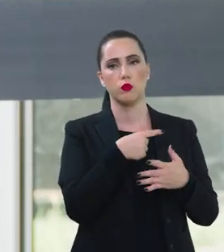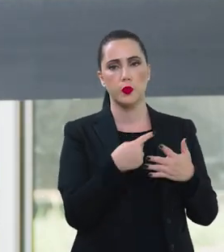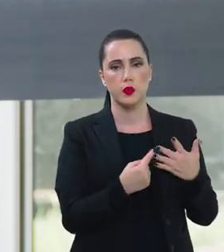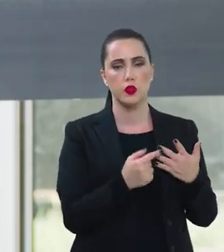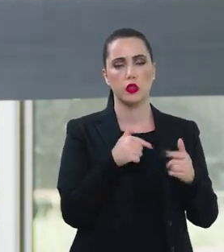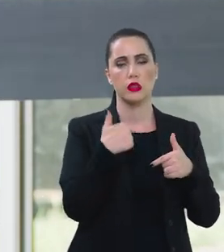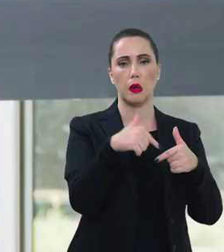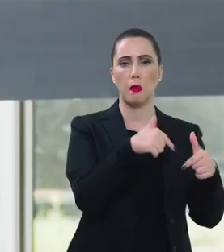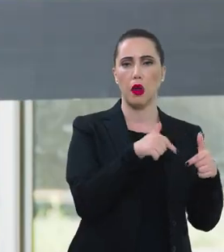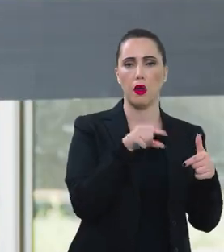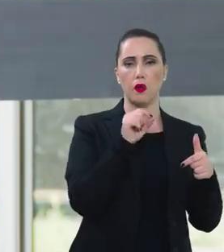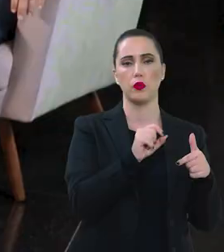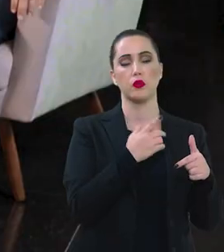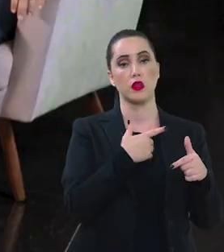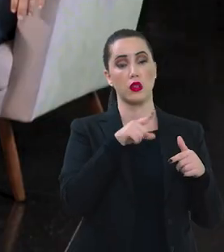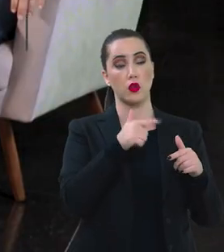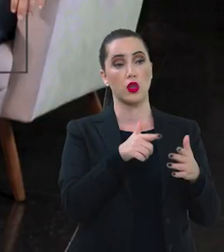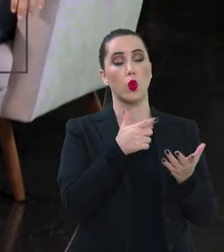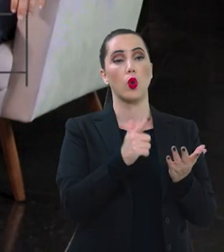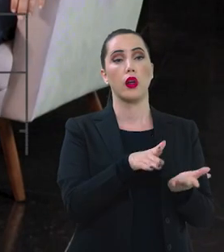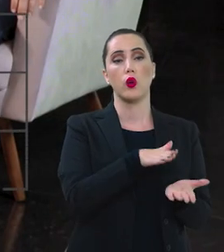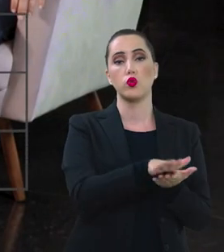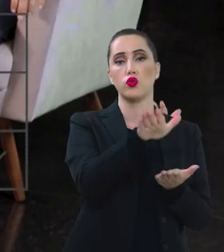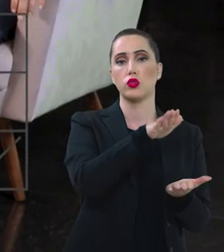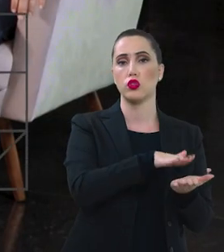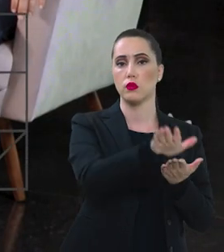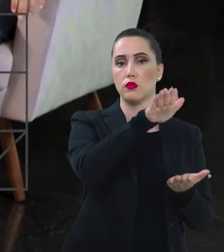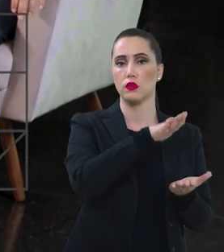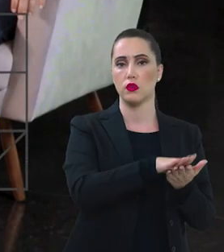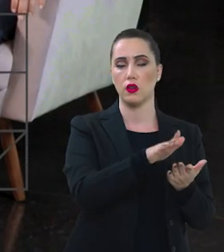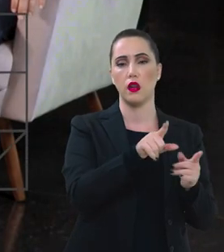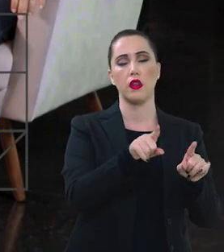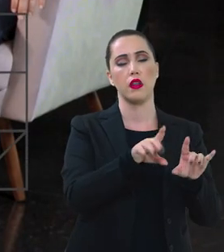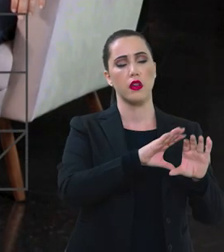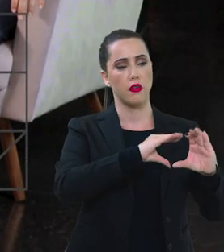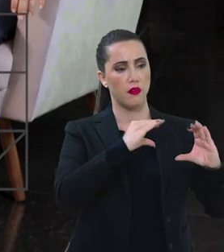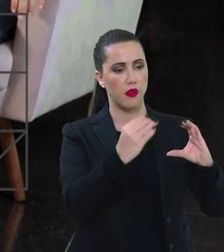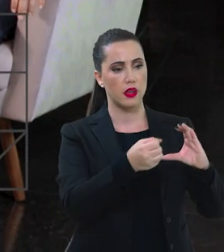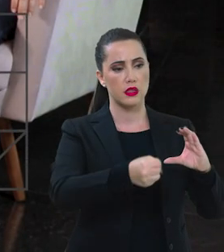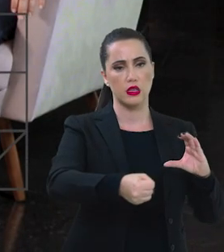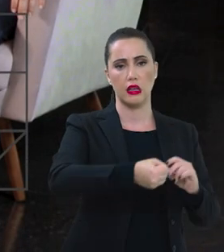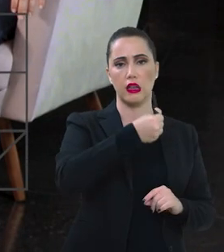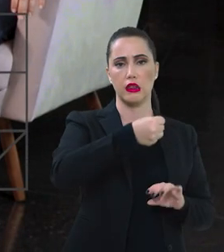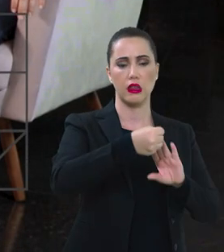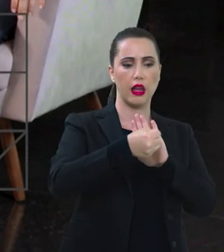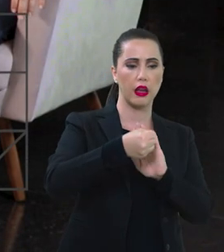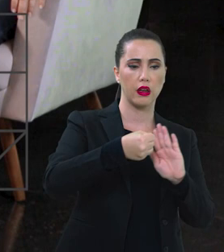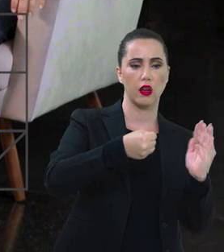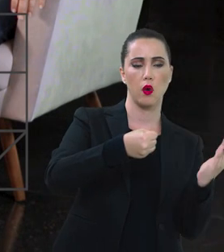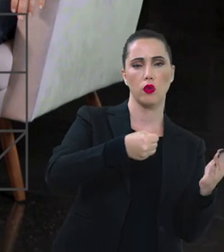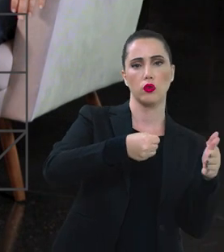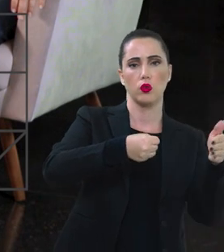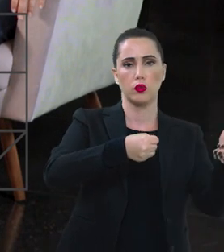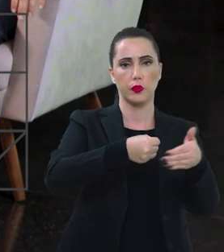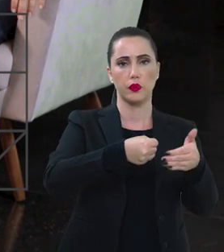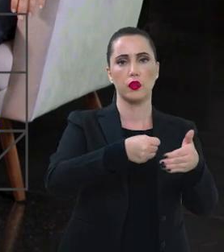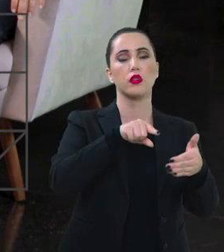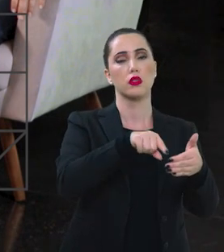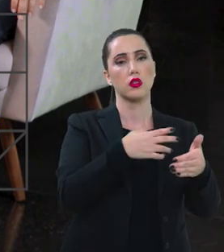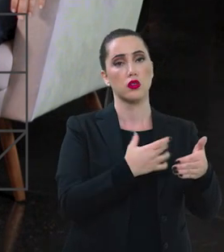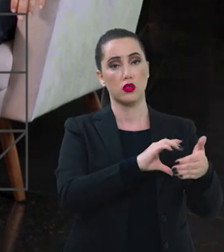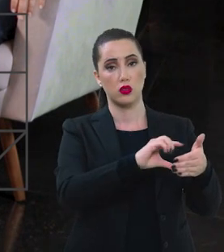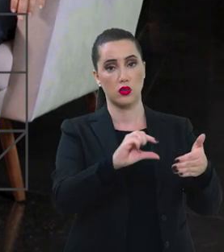nessa oficina uma gráfica em que eles fazem produção de canecas e fazem no